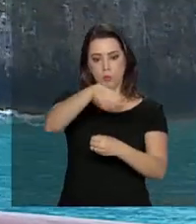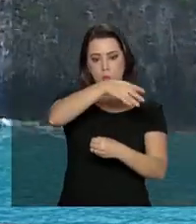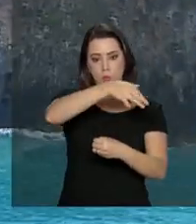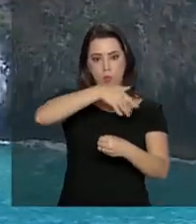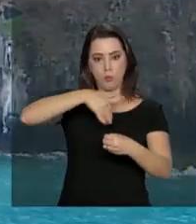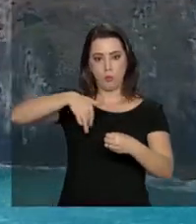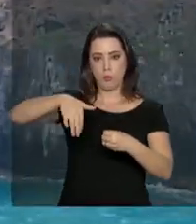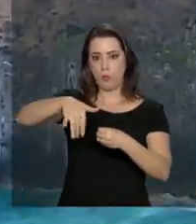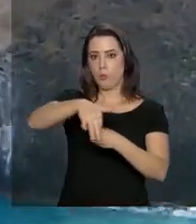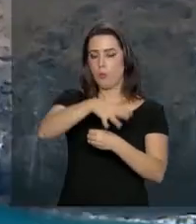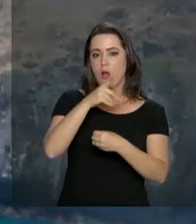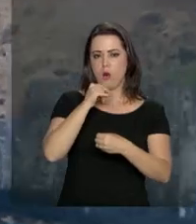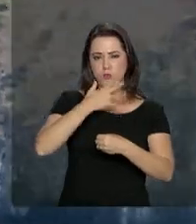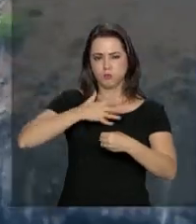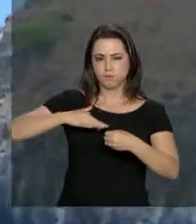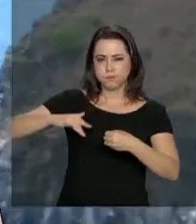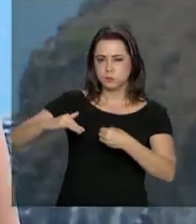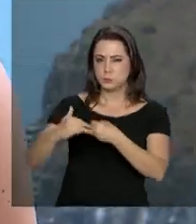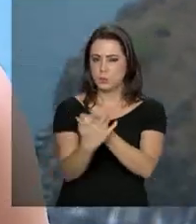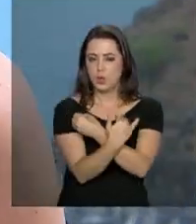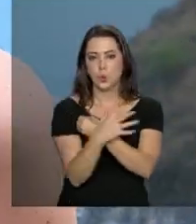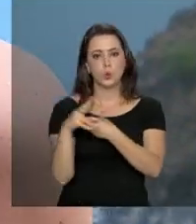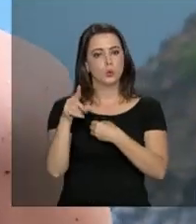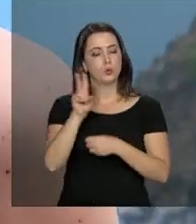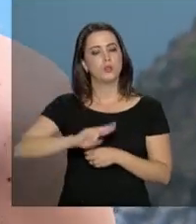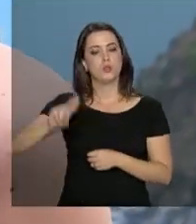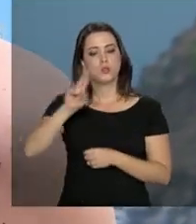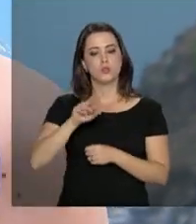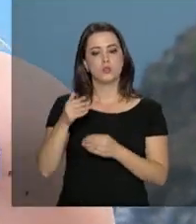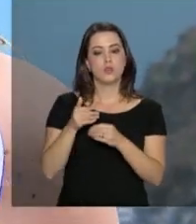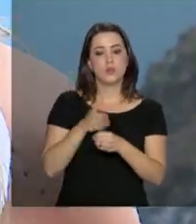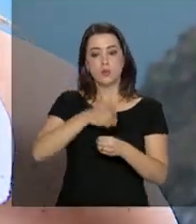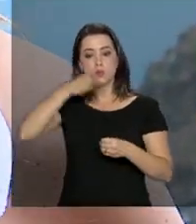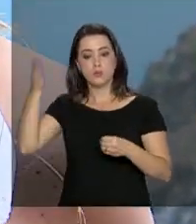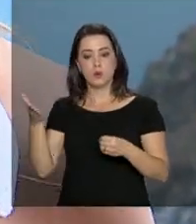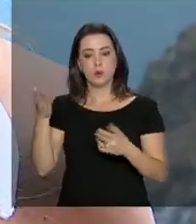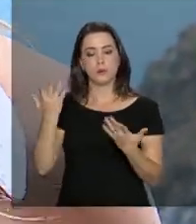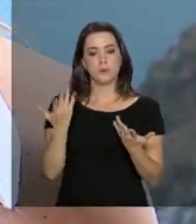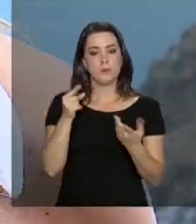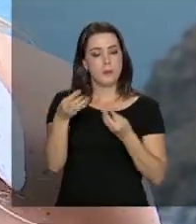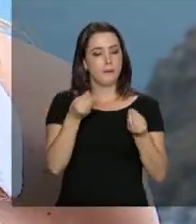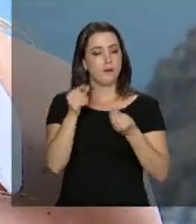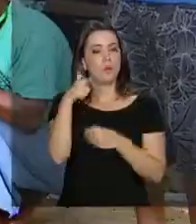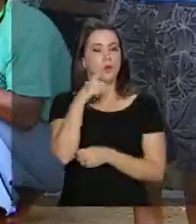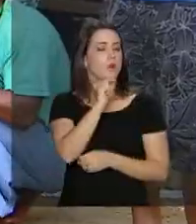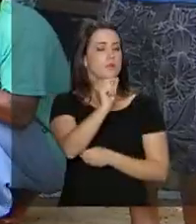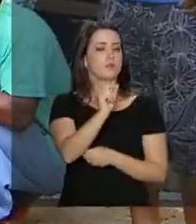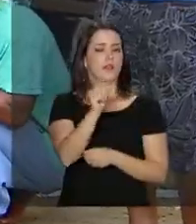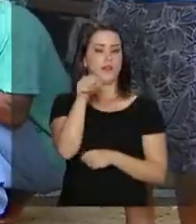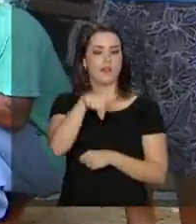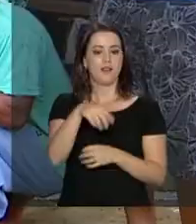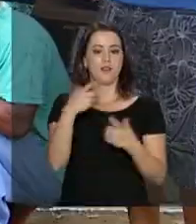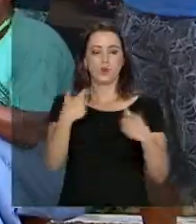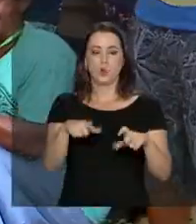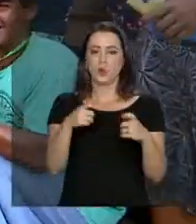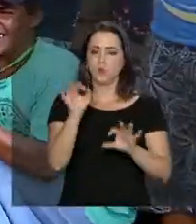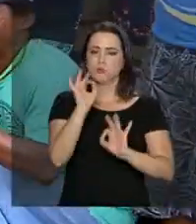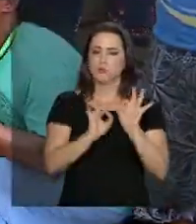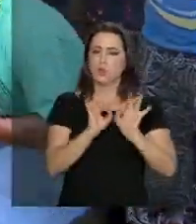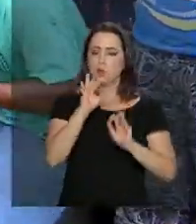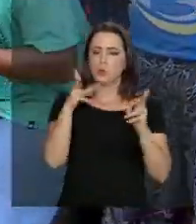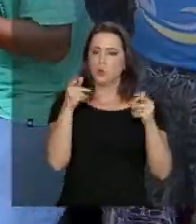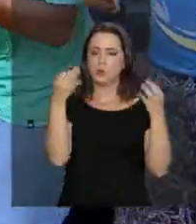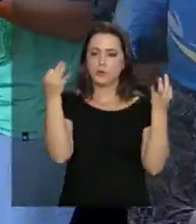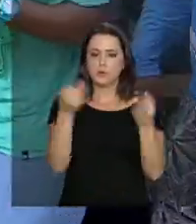tudo que a gente utiliza aqui vem de fora da ilha. E eles conseguem deixar a estrutura